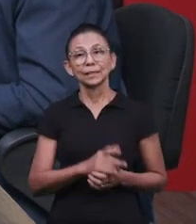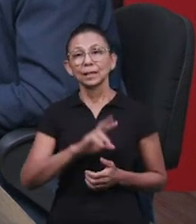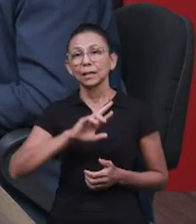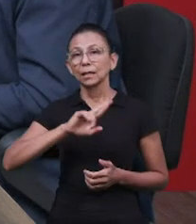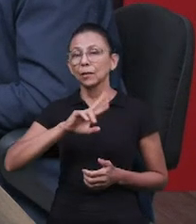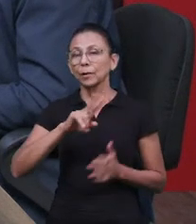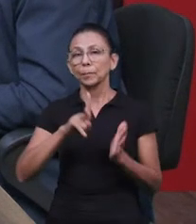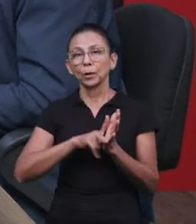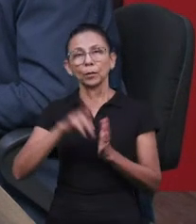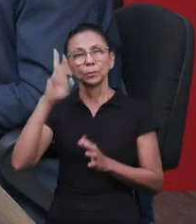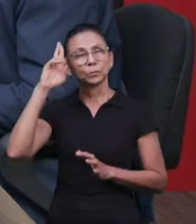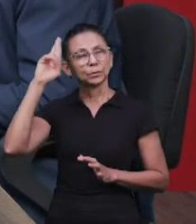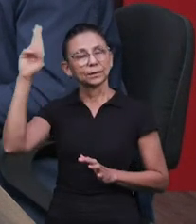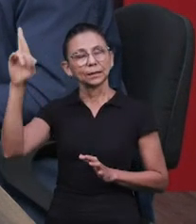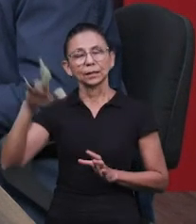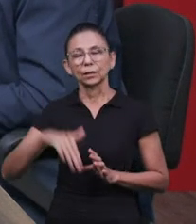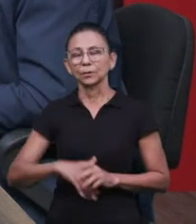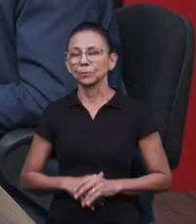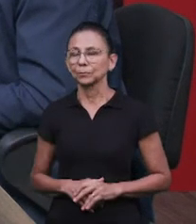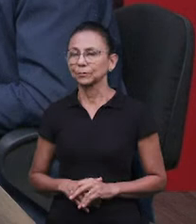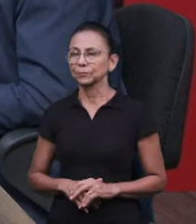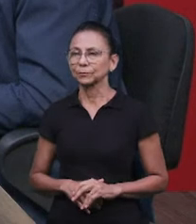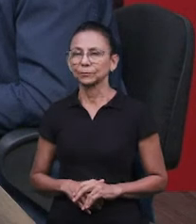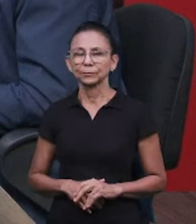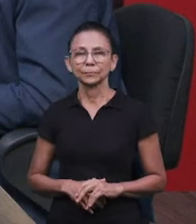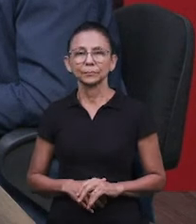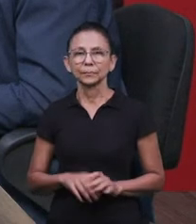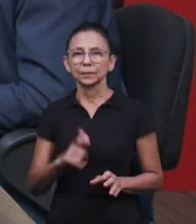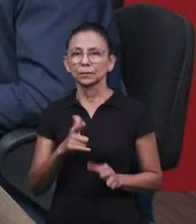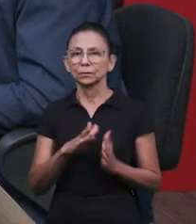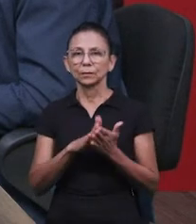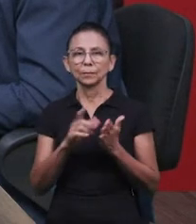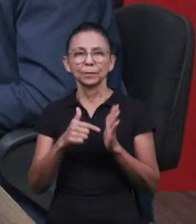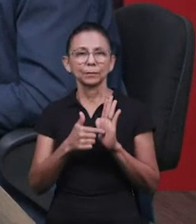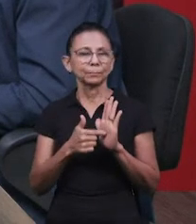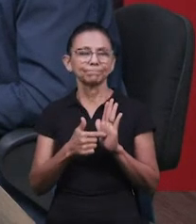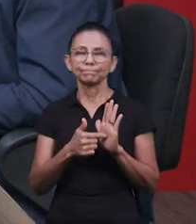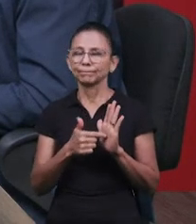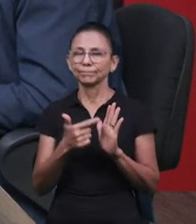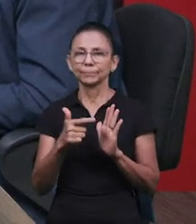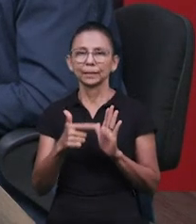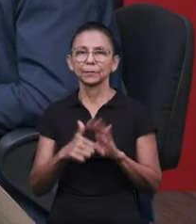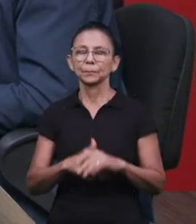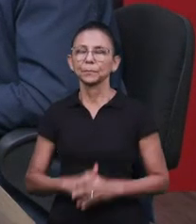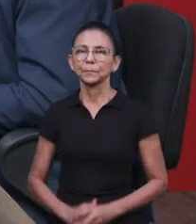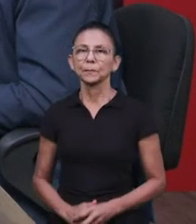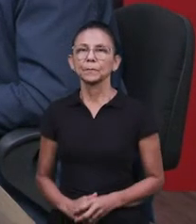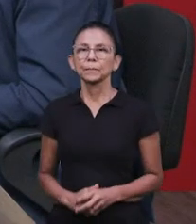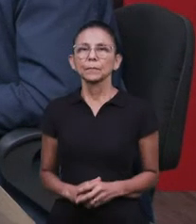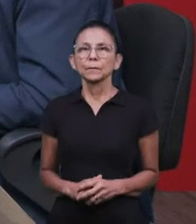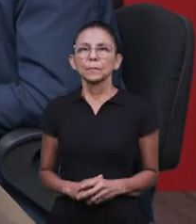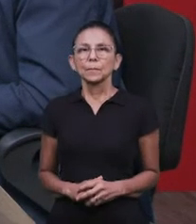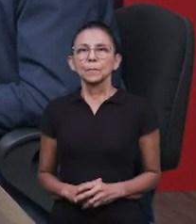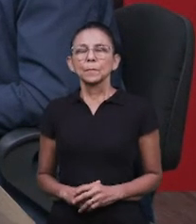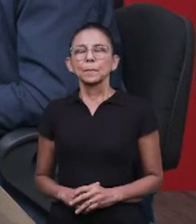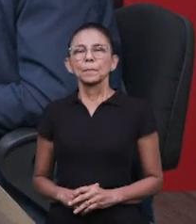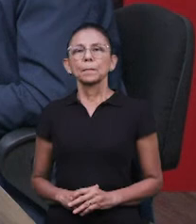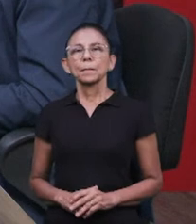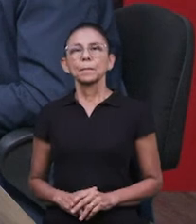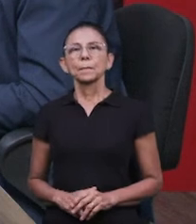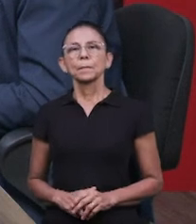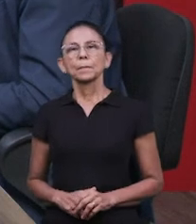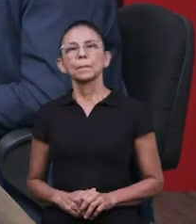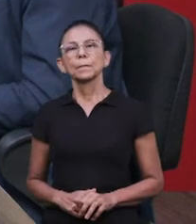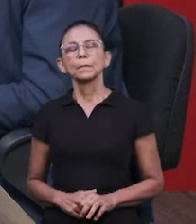agora que não vem do Senhor e que não é só não vem do Senhor, é antibíblica, para usar uma expressão que já foi usada aqui. Nada melhor do